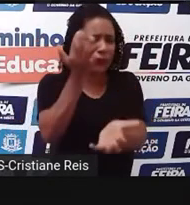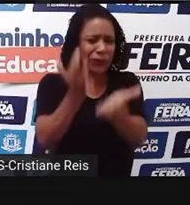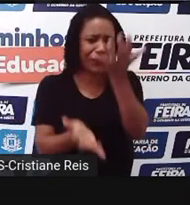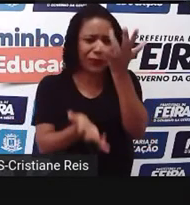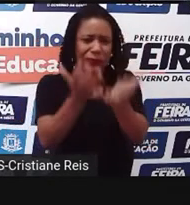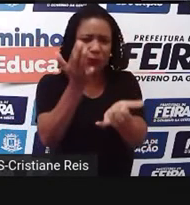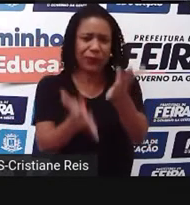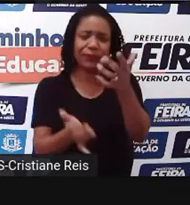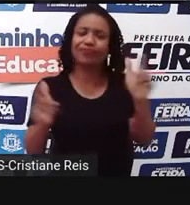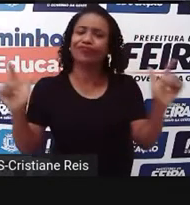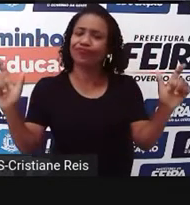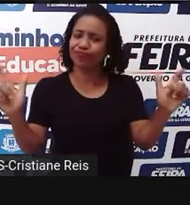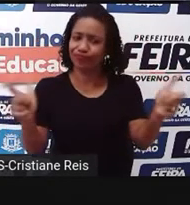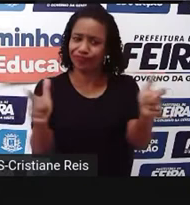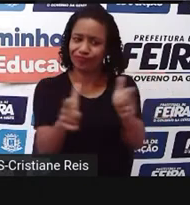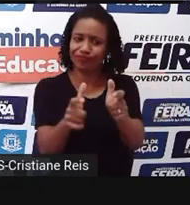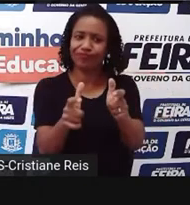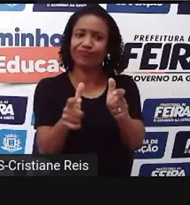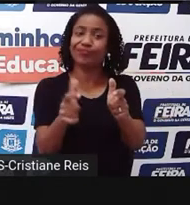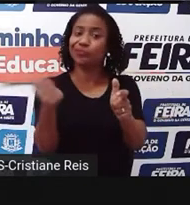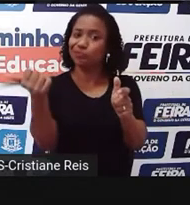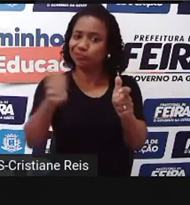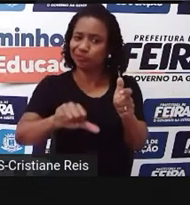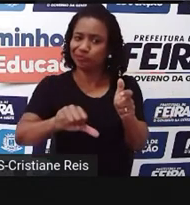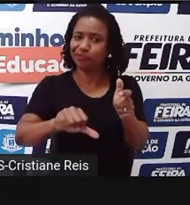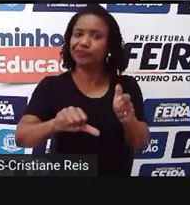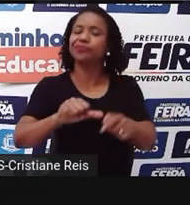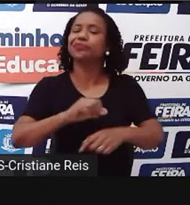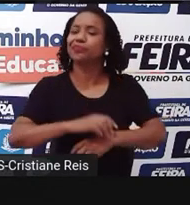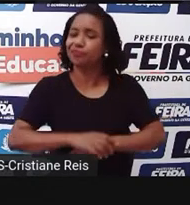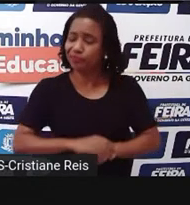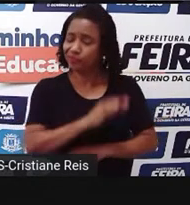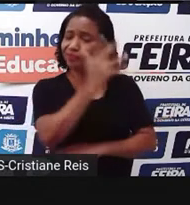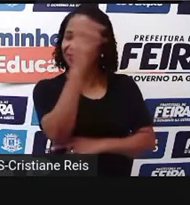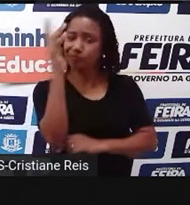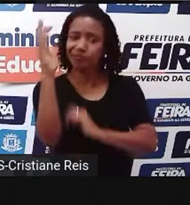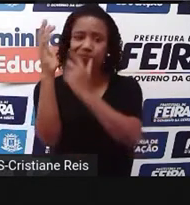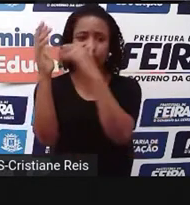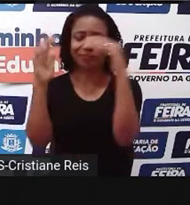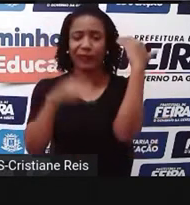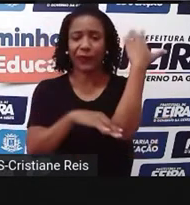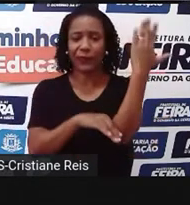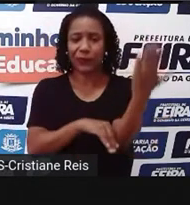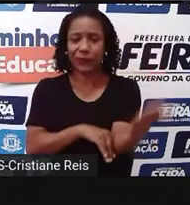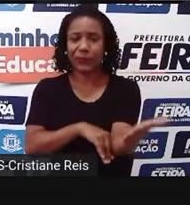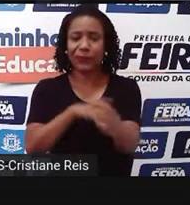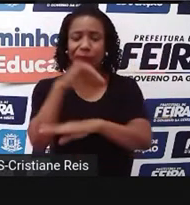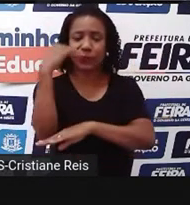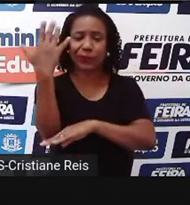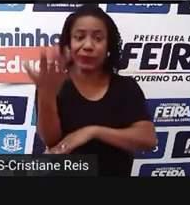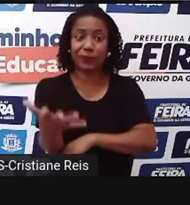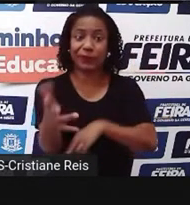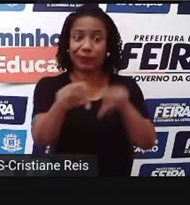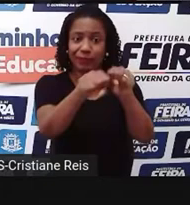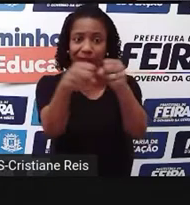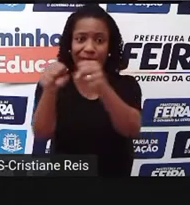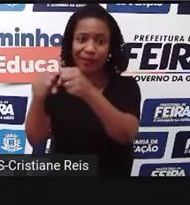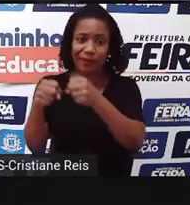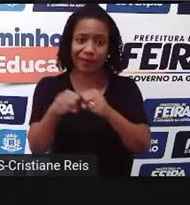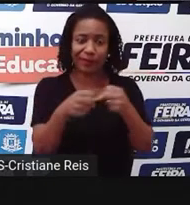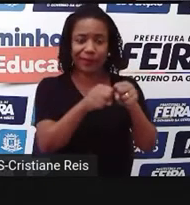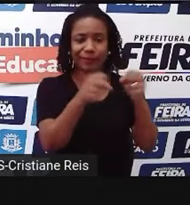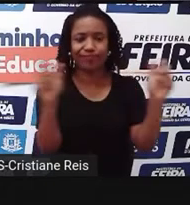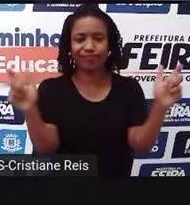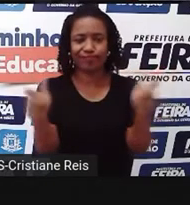anos, ainda deve estar pior essa situação aí. Então, o que a gente está observando? Acentuada redução das